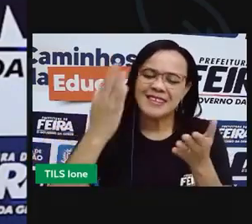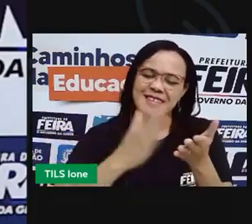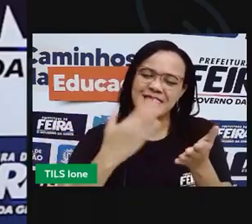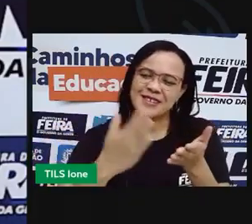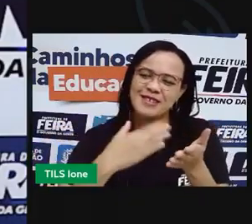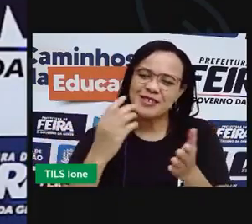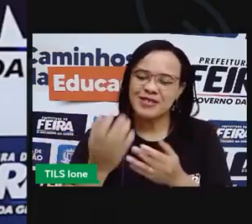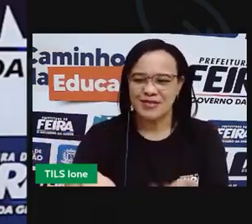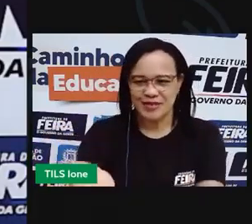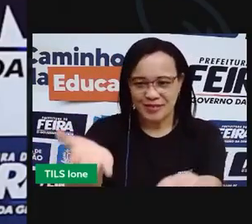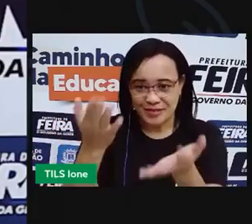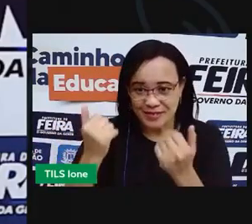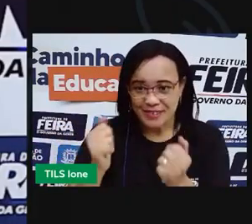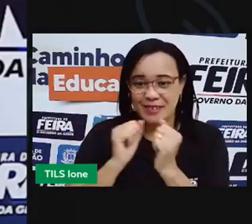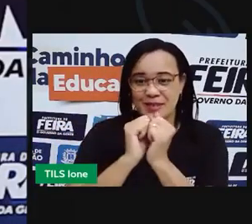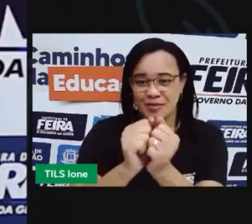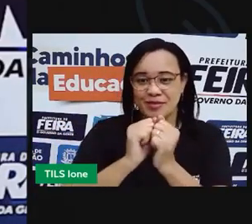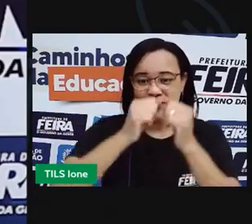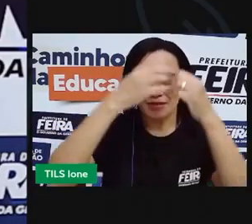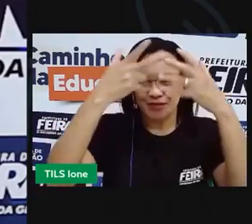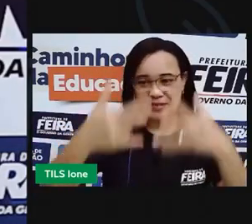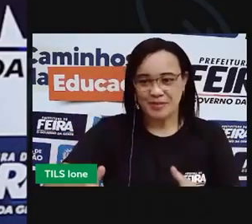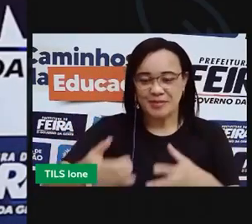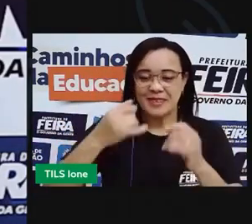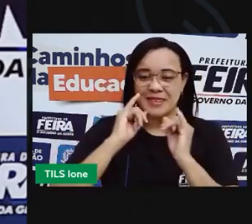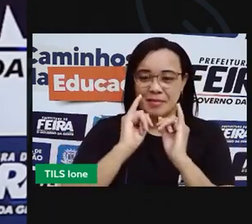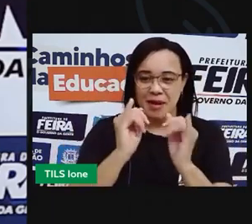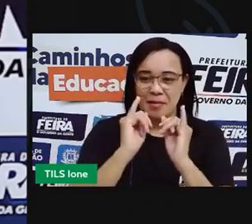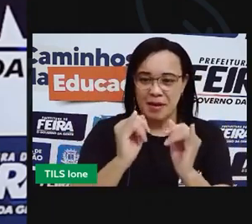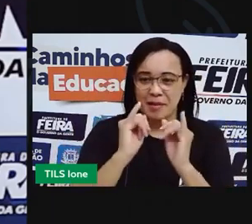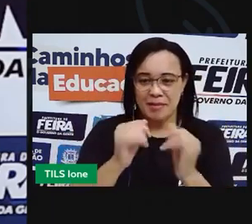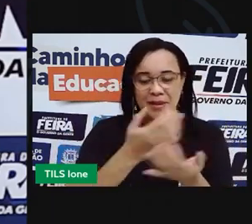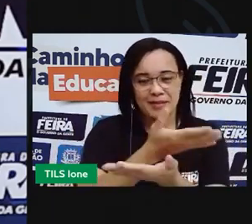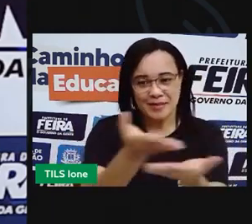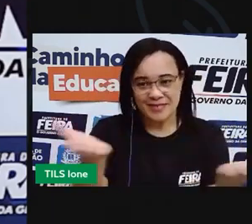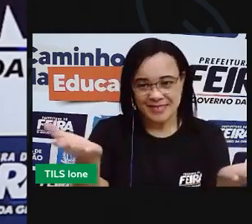Bem convido, eu vou contar ela aqui juntinho com vocês.